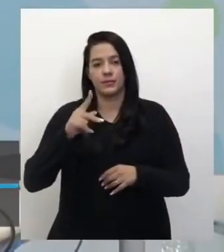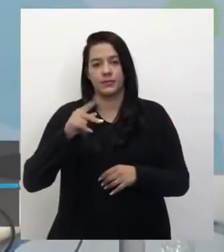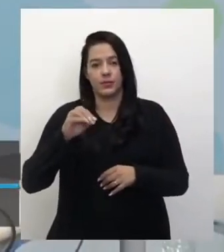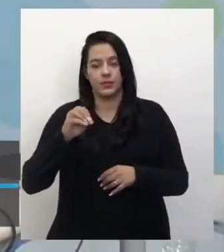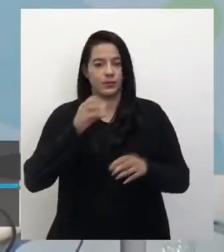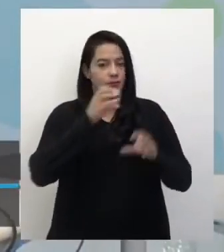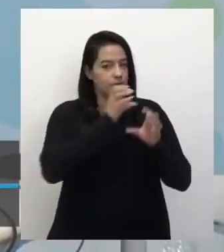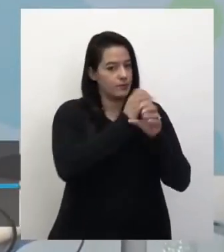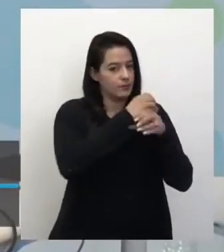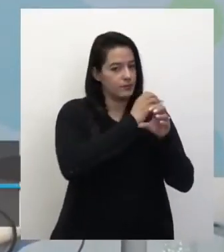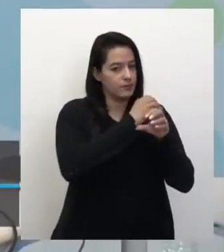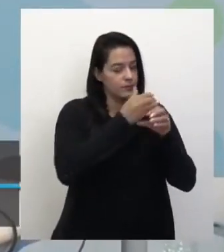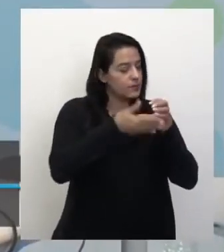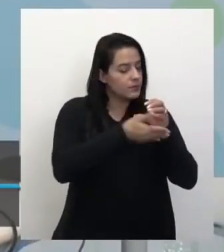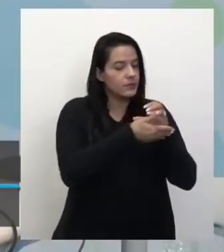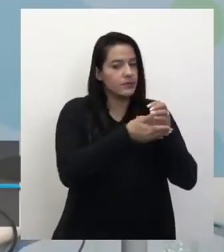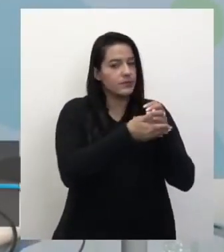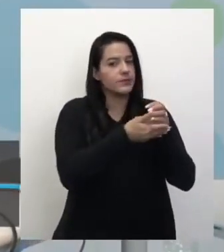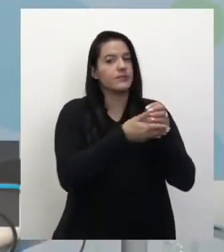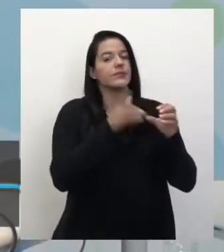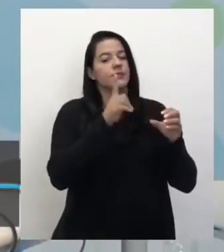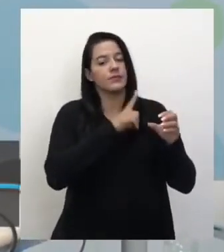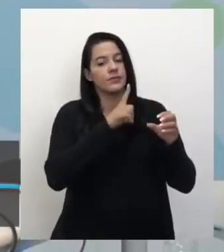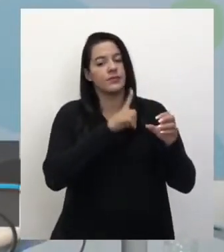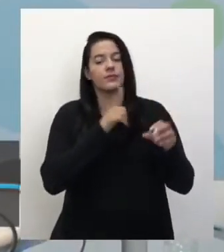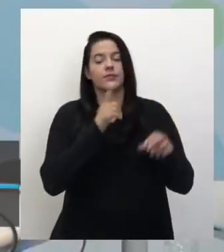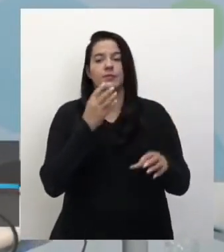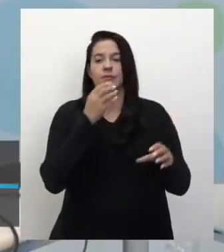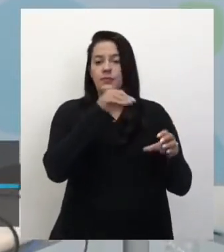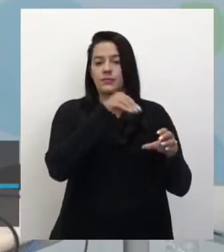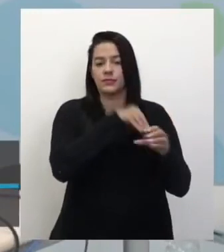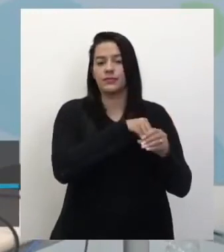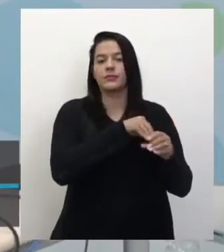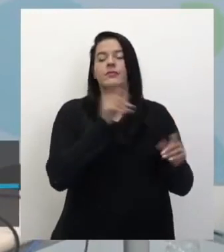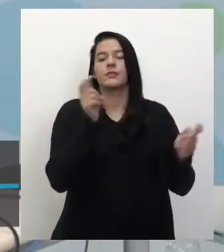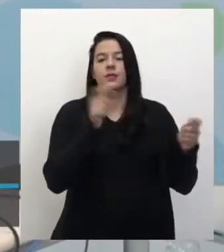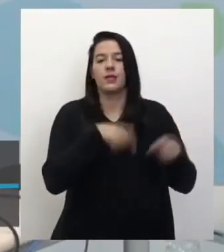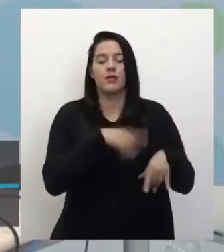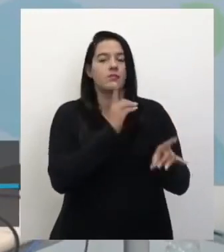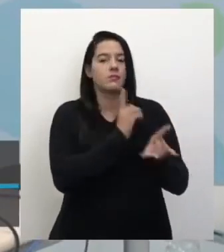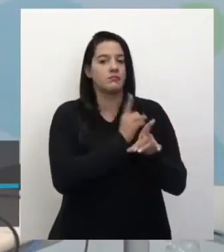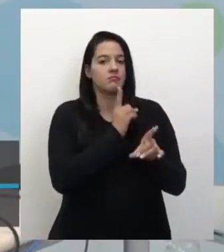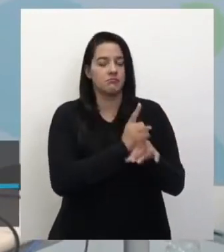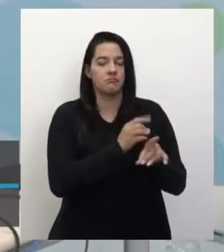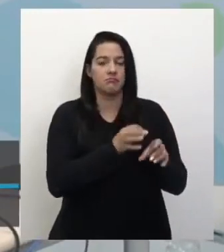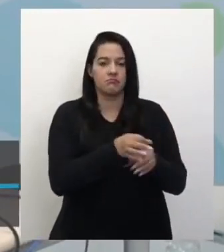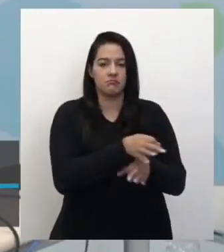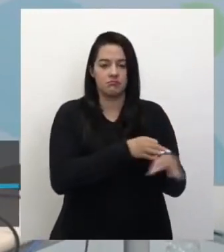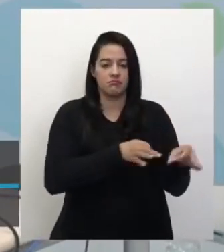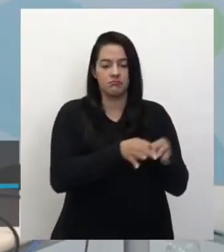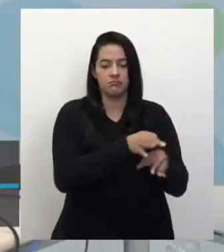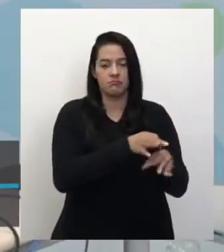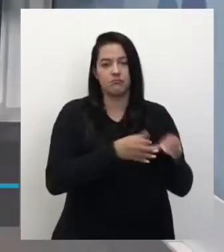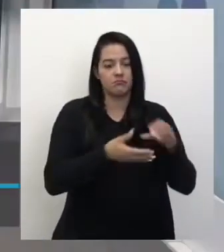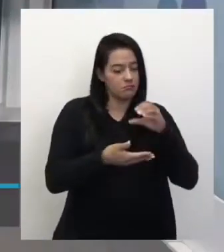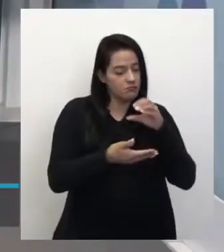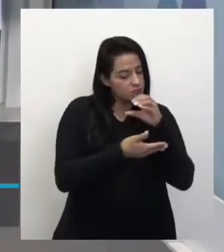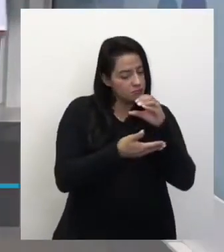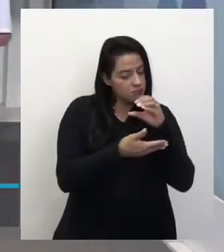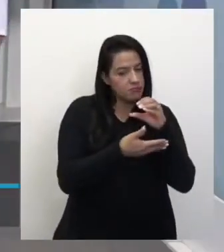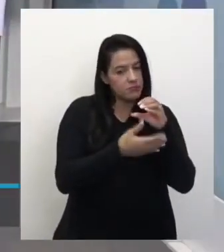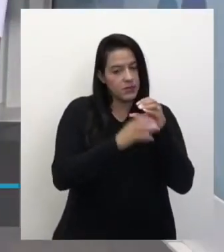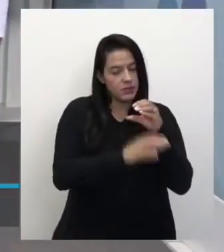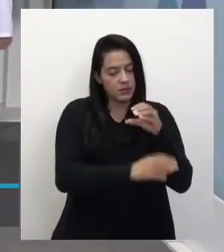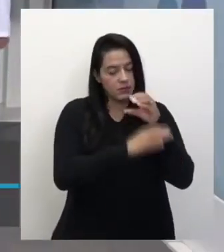que escreveu aqui telescópio, mas eu acho que ela confundiu o nomezinho, mas está na ideia original aí. Tudo tem lente